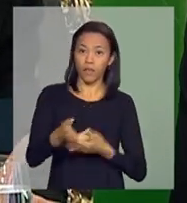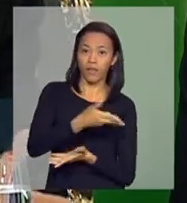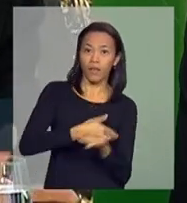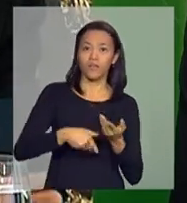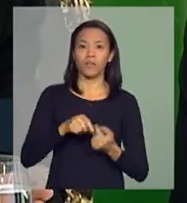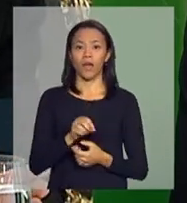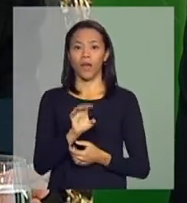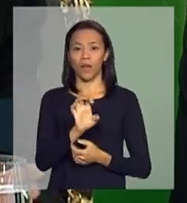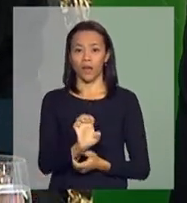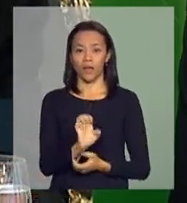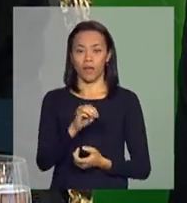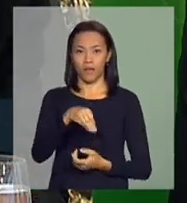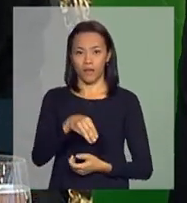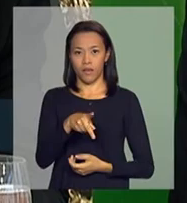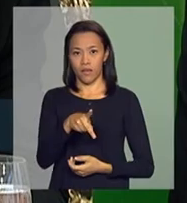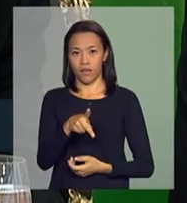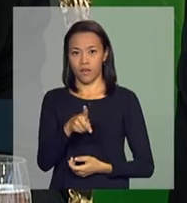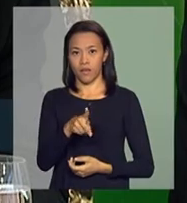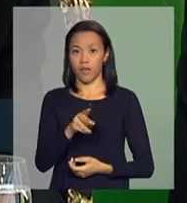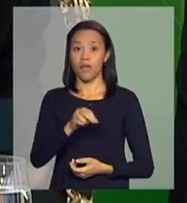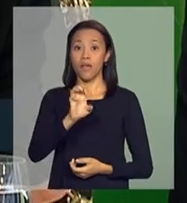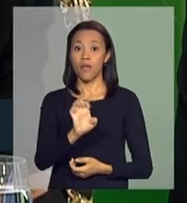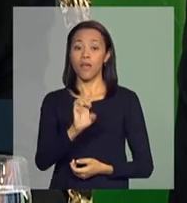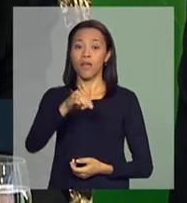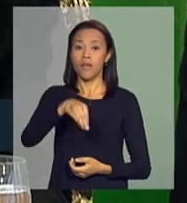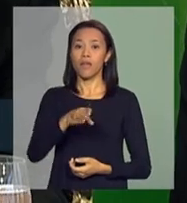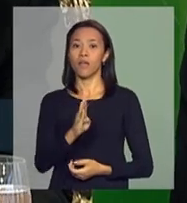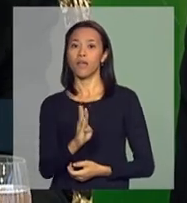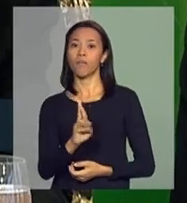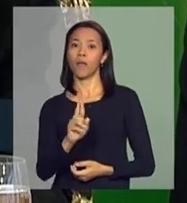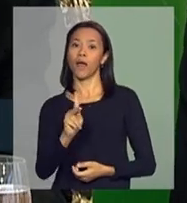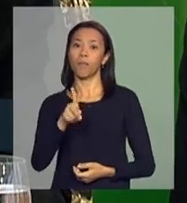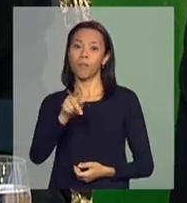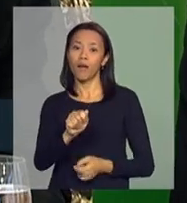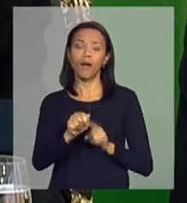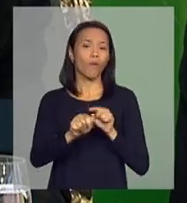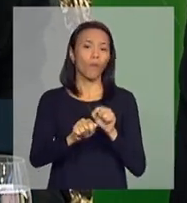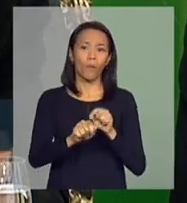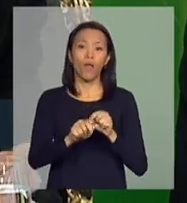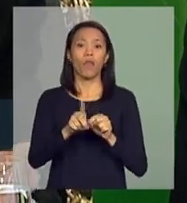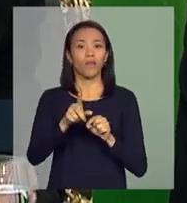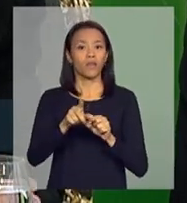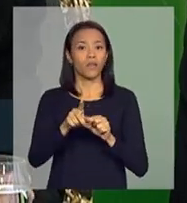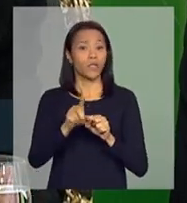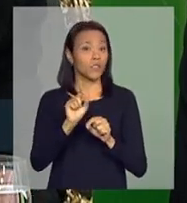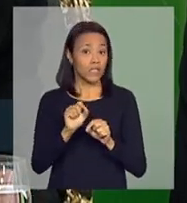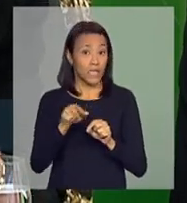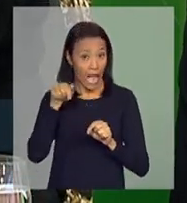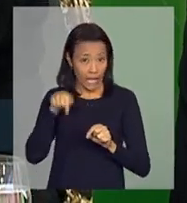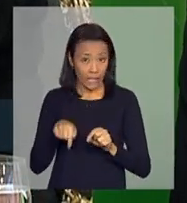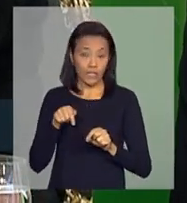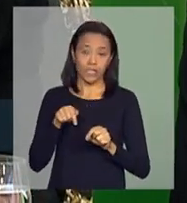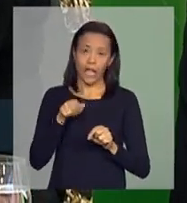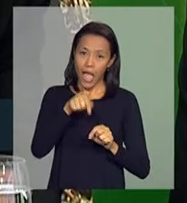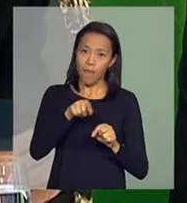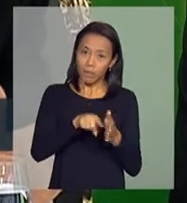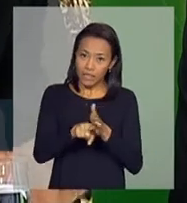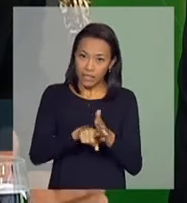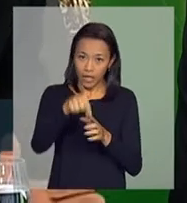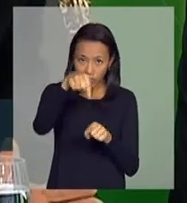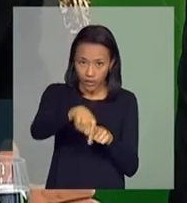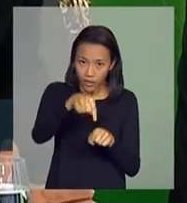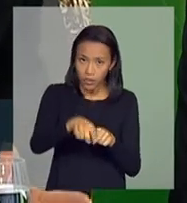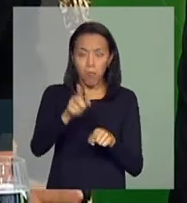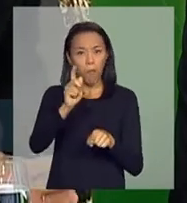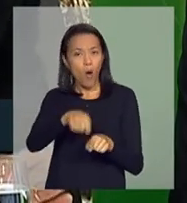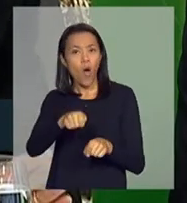essas agências. A EMBRAPA será, nós queremos, é que aquilo que é pesquisado de bom na EMBRAPA, que pode